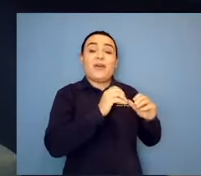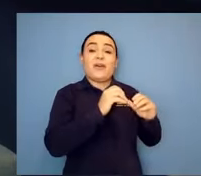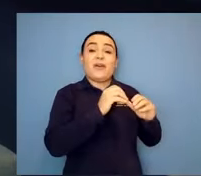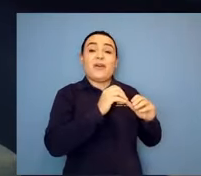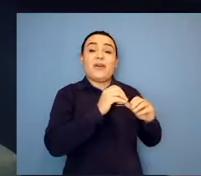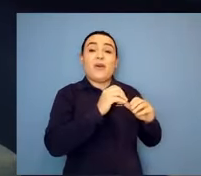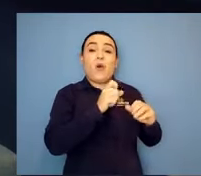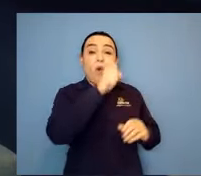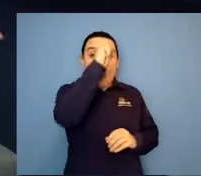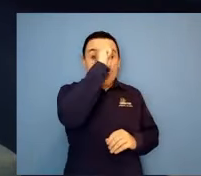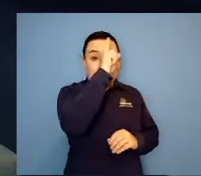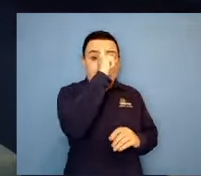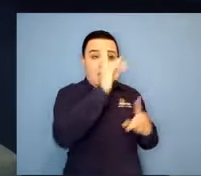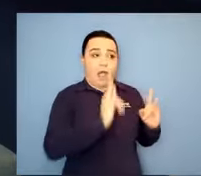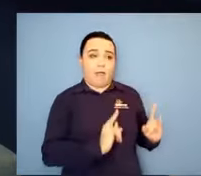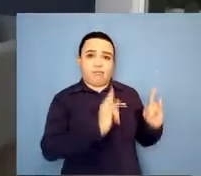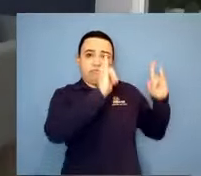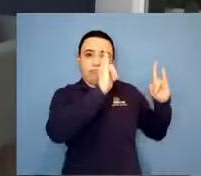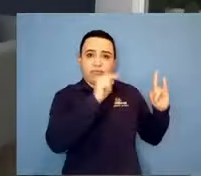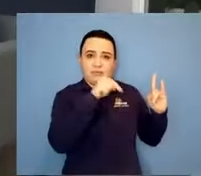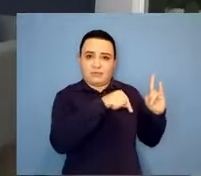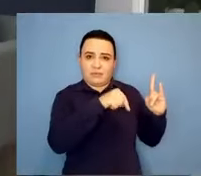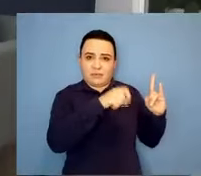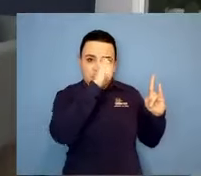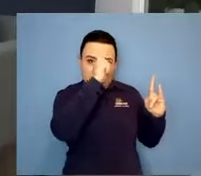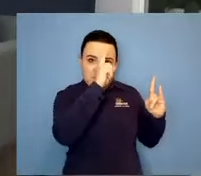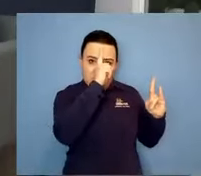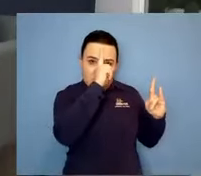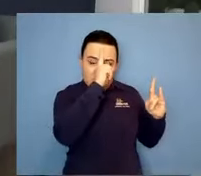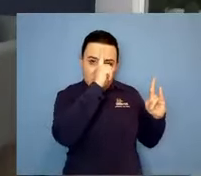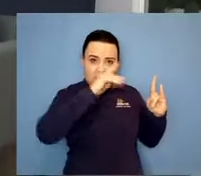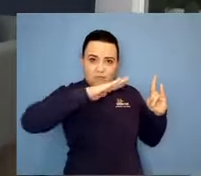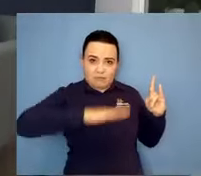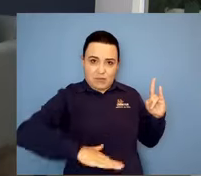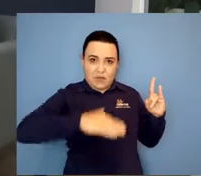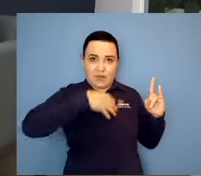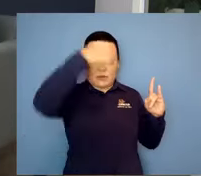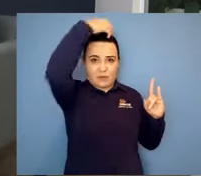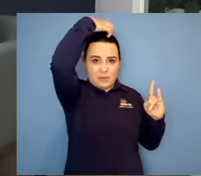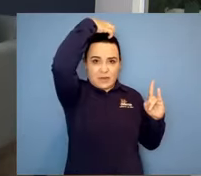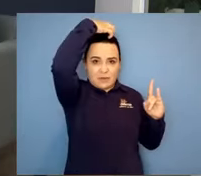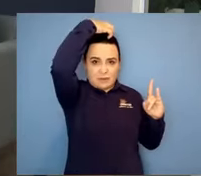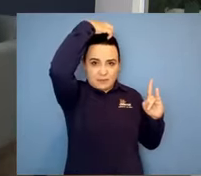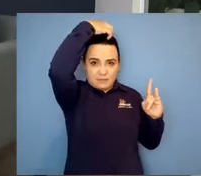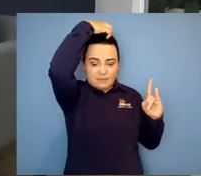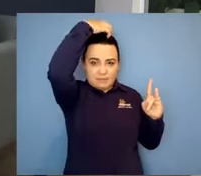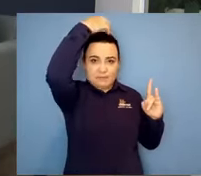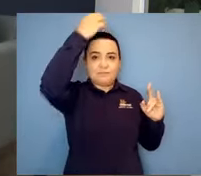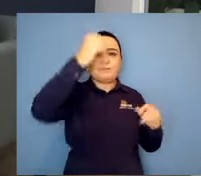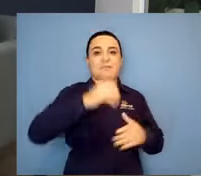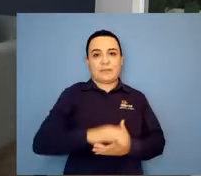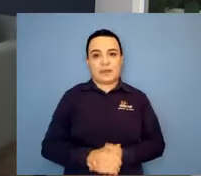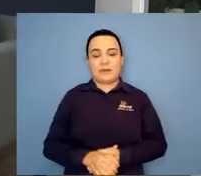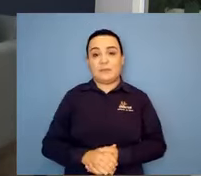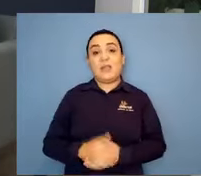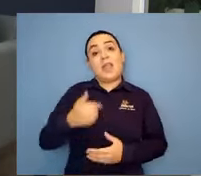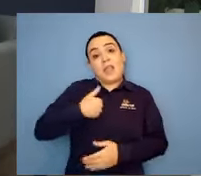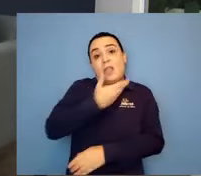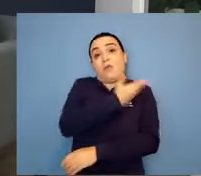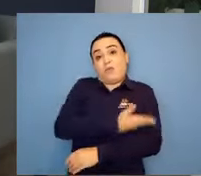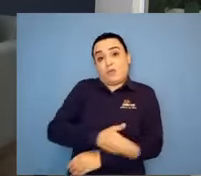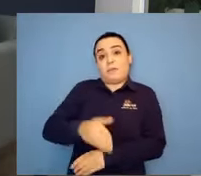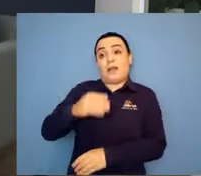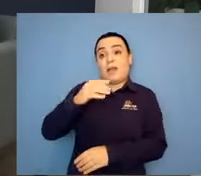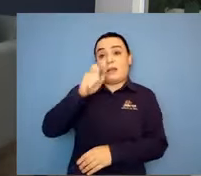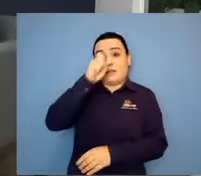Sim. Eu estava acostumada dentro do hospital. O Gabriel passava mal, eu apertava a campainha, vinha toda uma equipe médica para socorrer Gabriel.